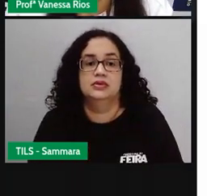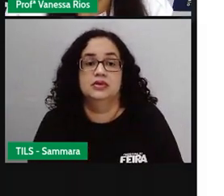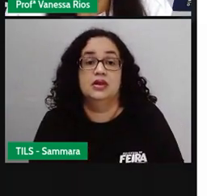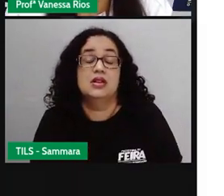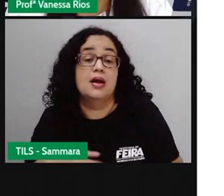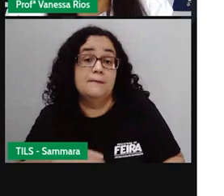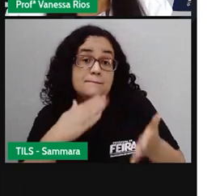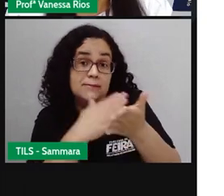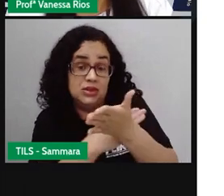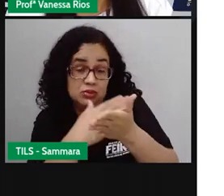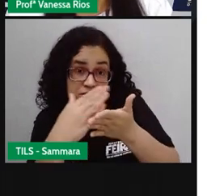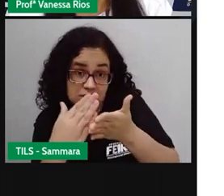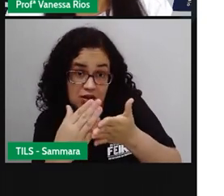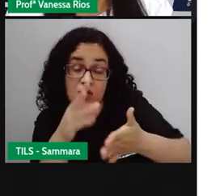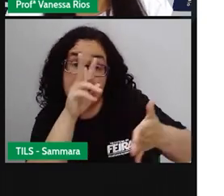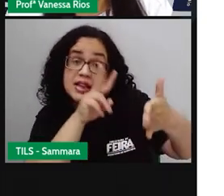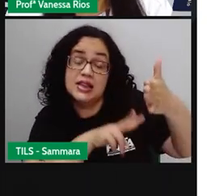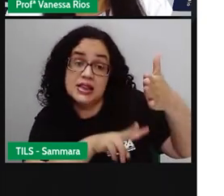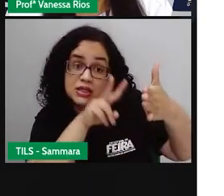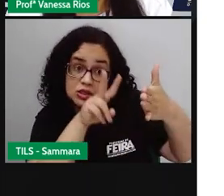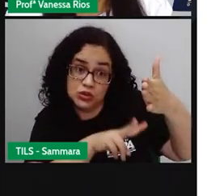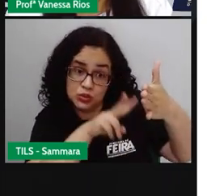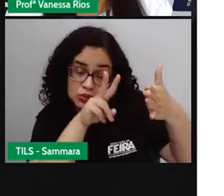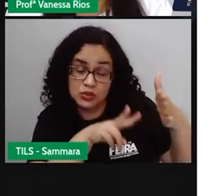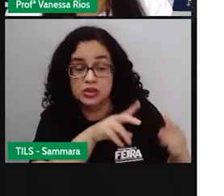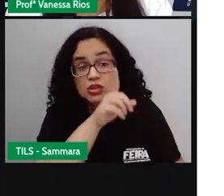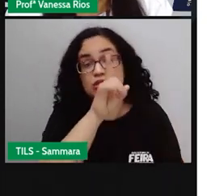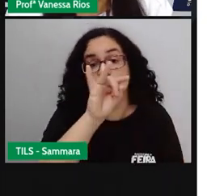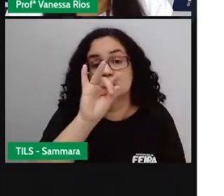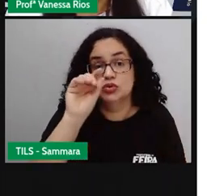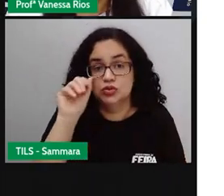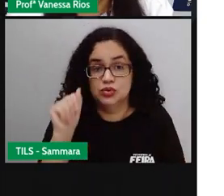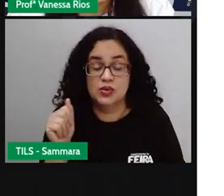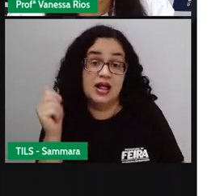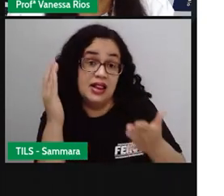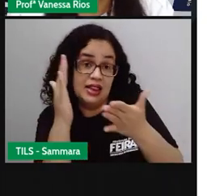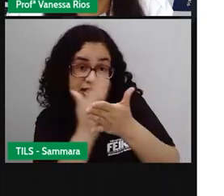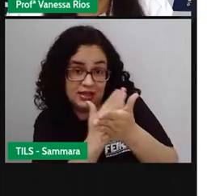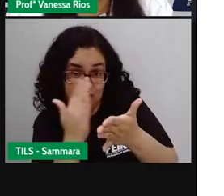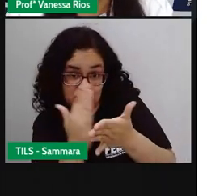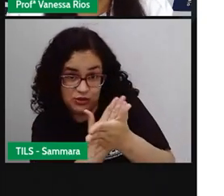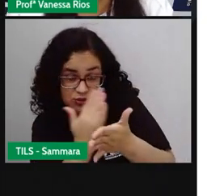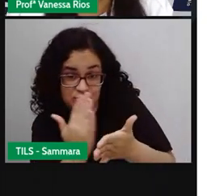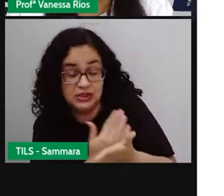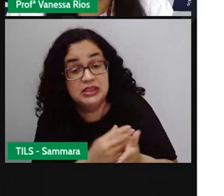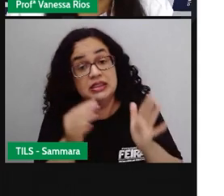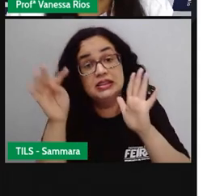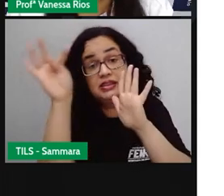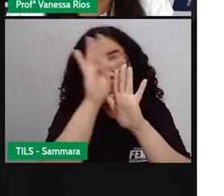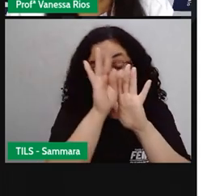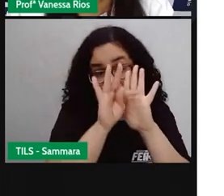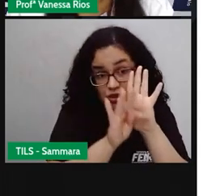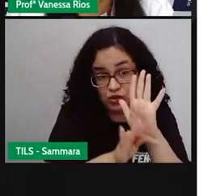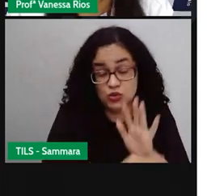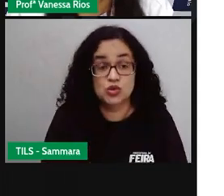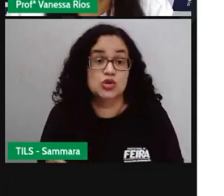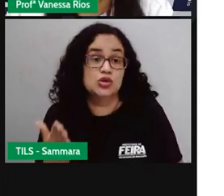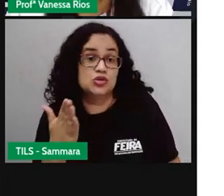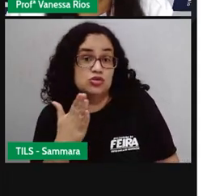Para começar, a gente vai fazer a leitura do dia. E a leitura é a leitura desse texto aqui, ó,